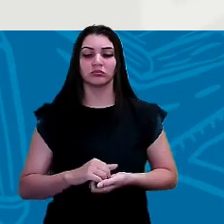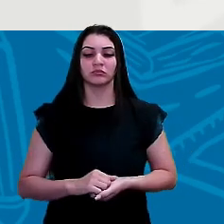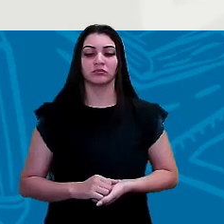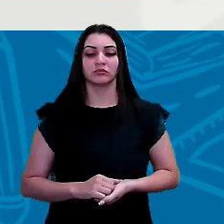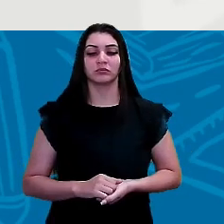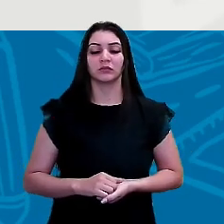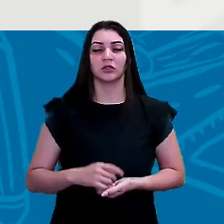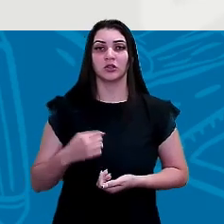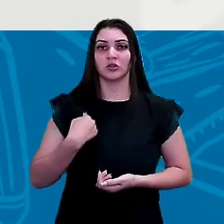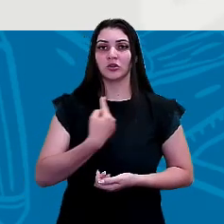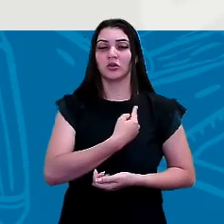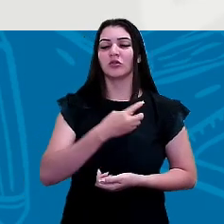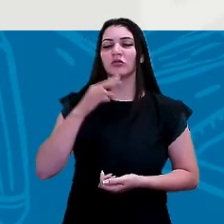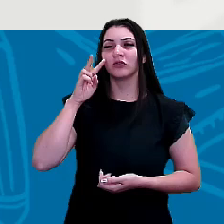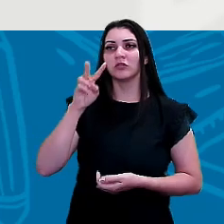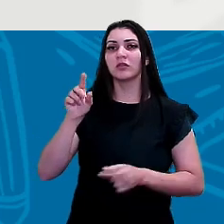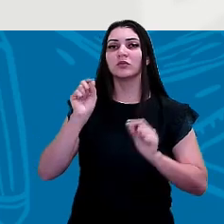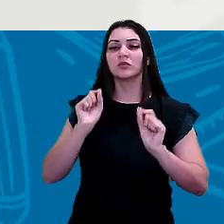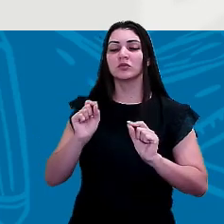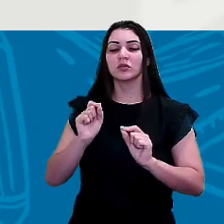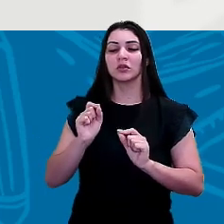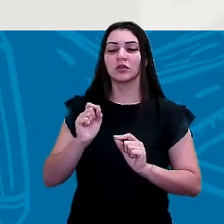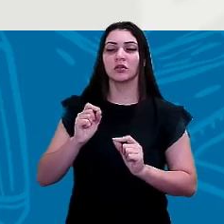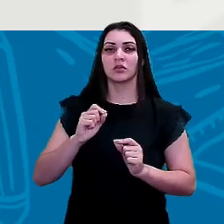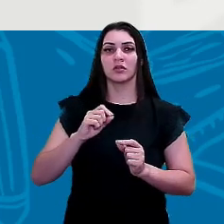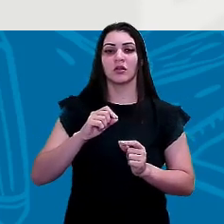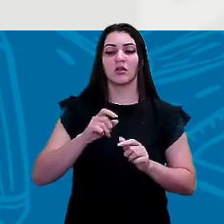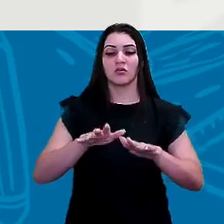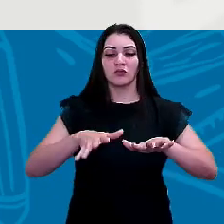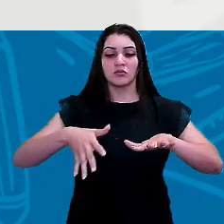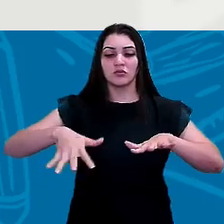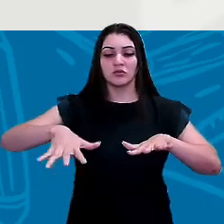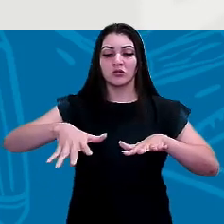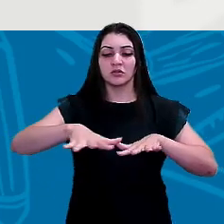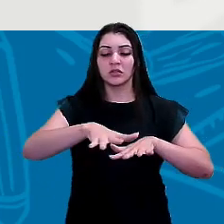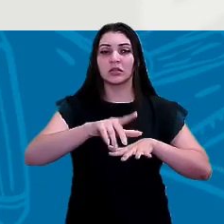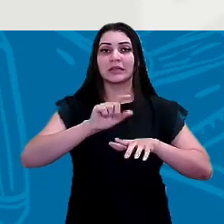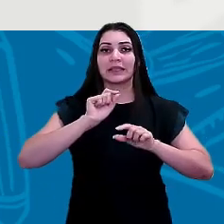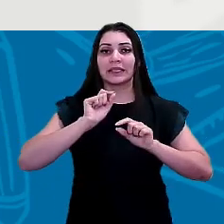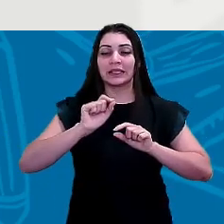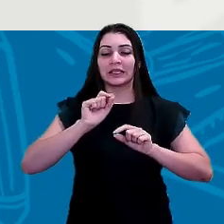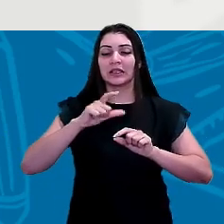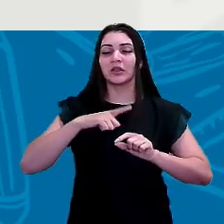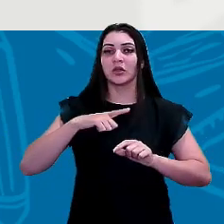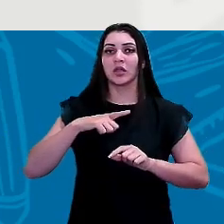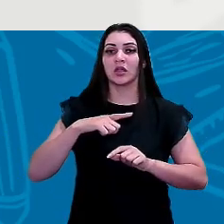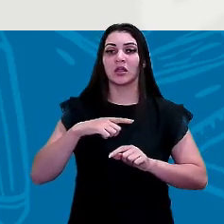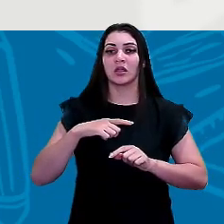A gente vai ver que os oceanos, eles têm umas correntes marítimas, né? Que elas vão